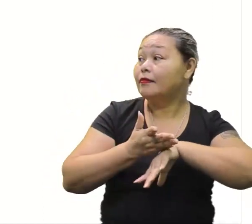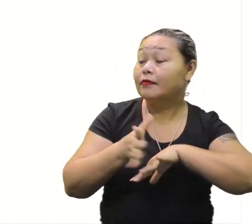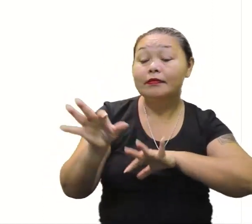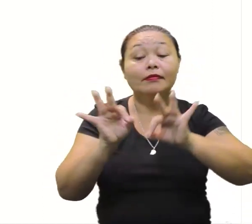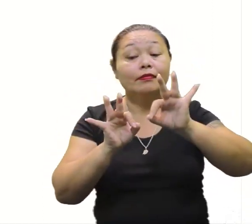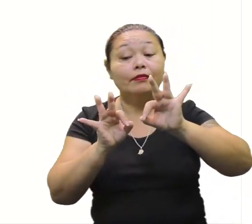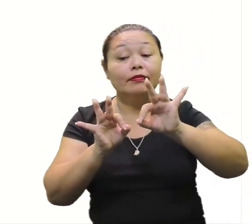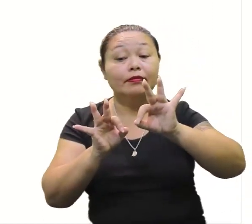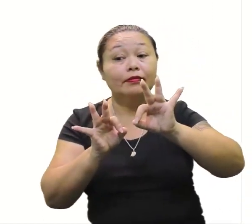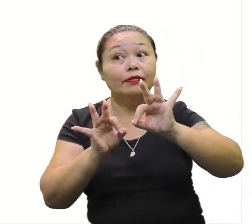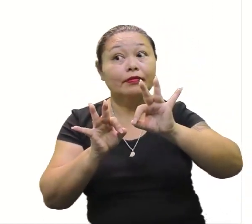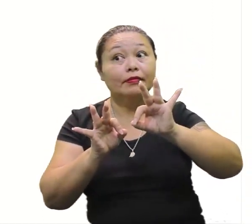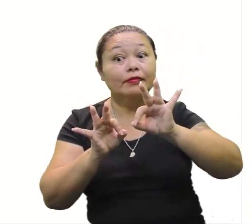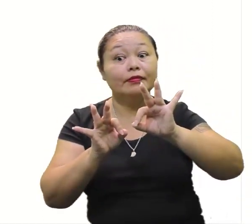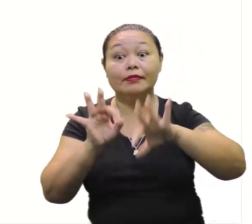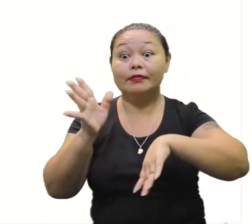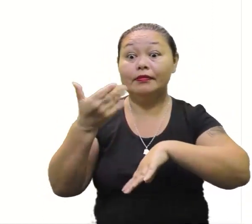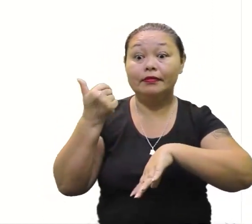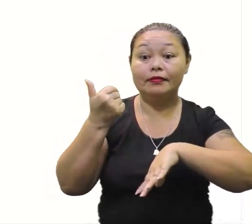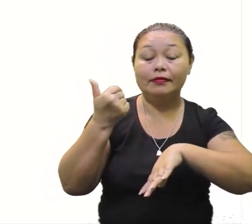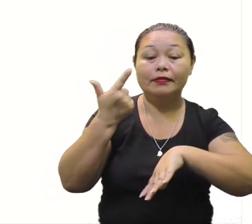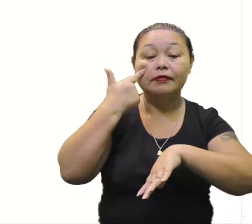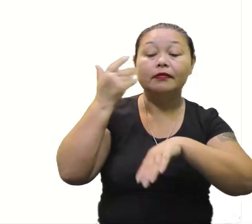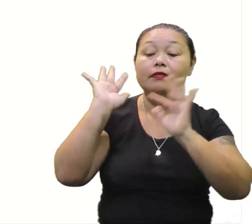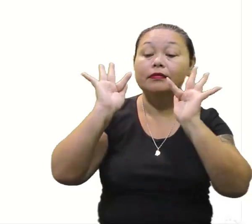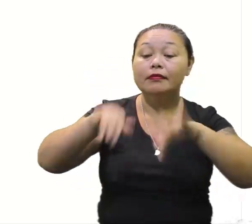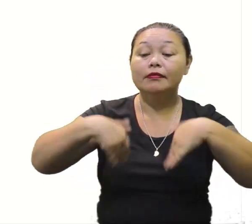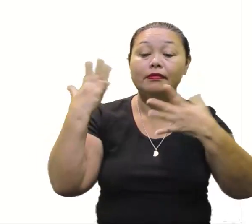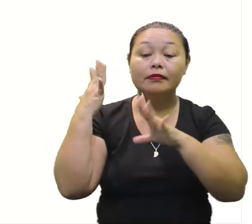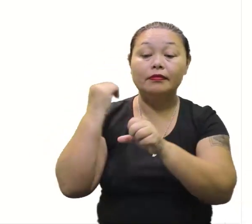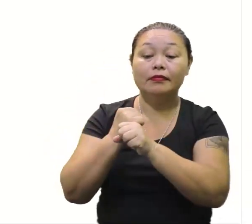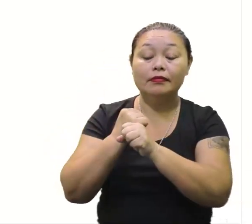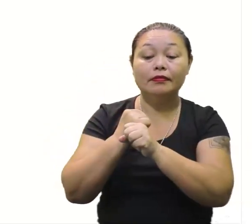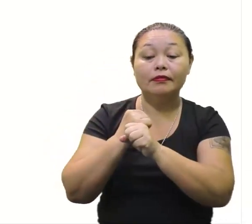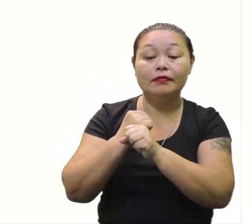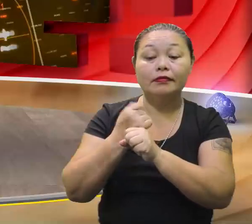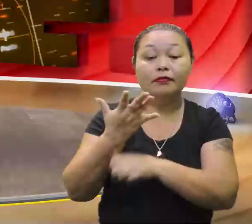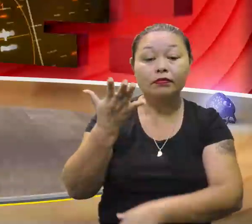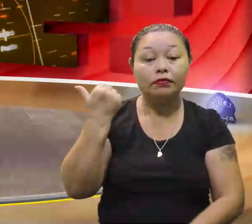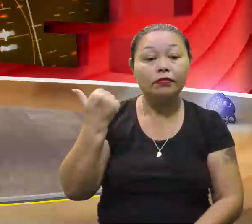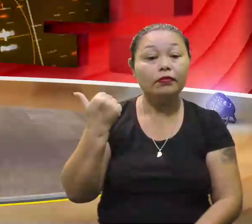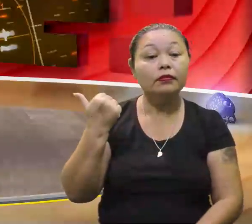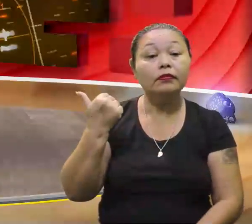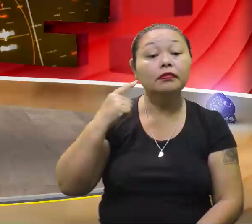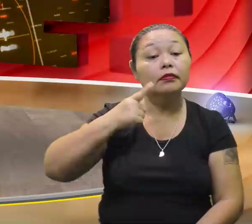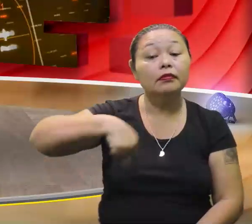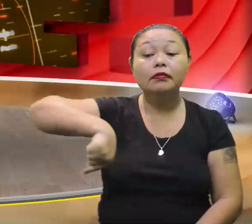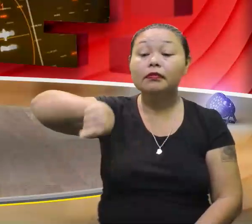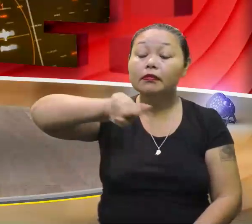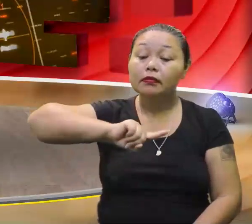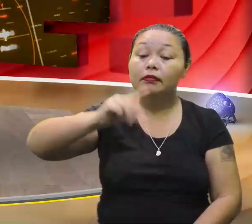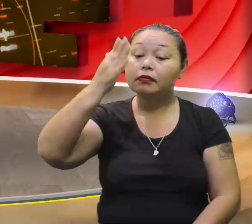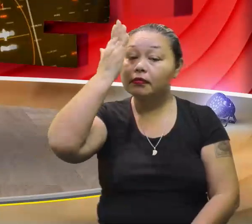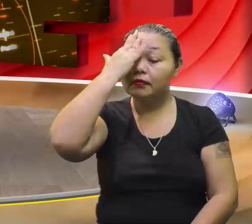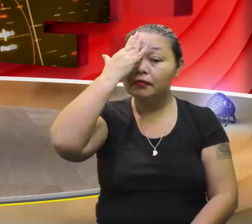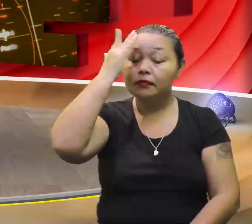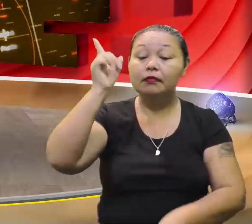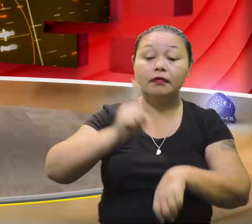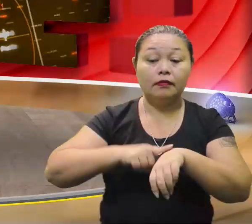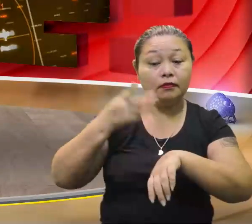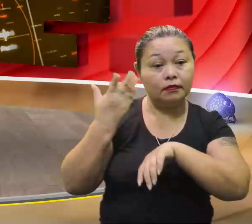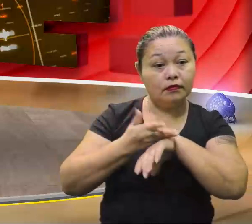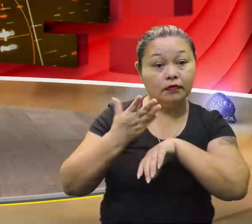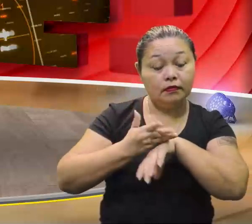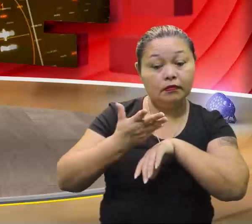preparem, cara. Olha aqui, gente. Vamos finalizar nossa revisão aí. Vem cá com a gente. E a gente sabe que na hora da